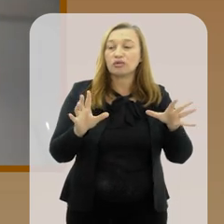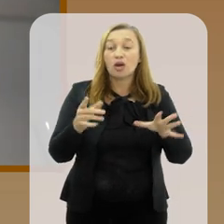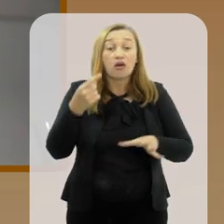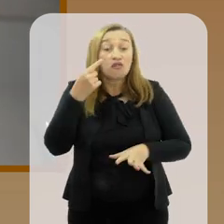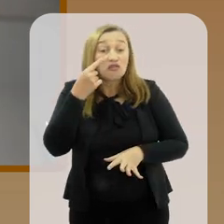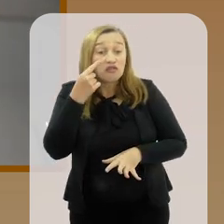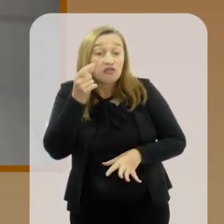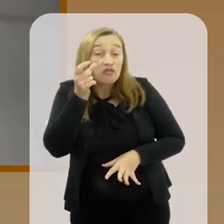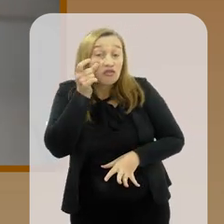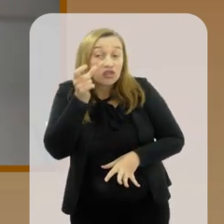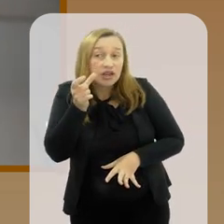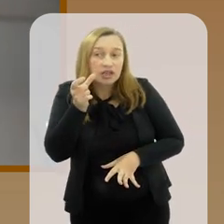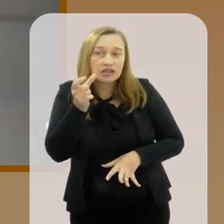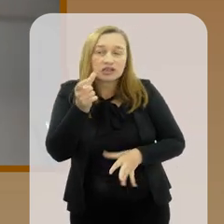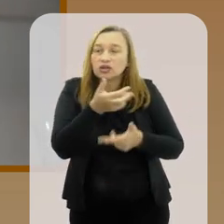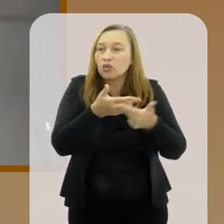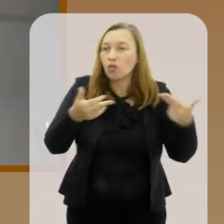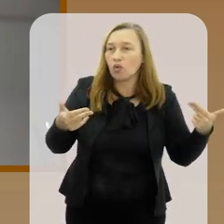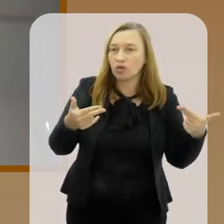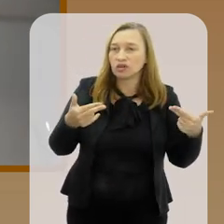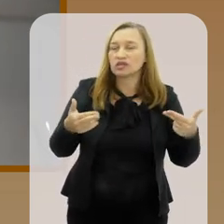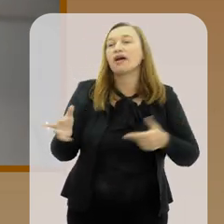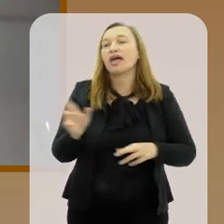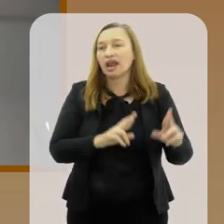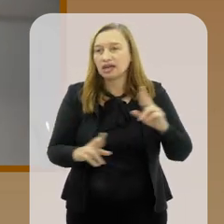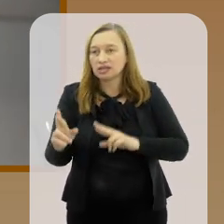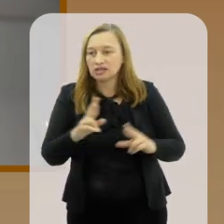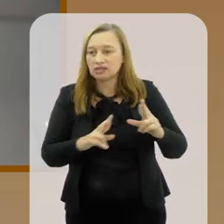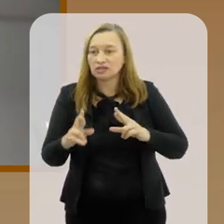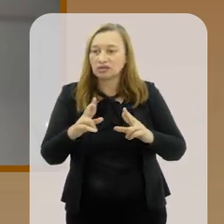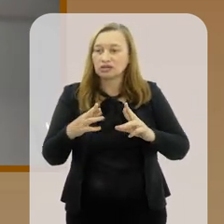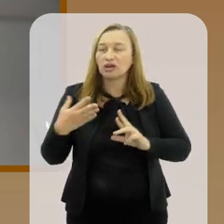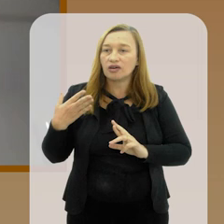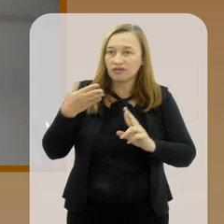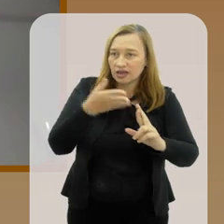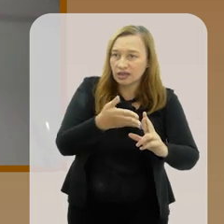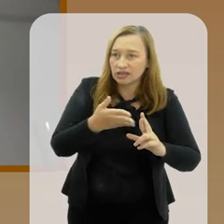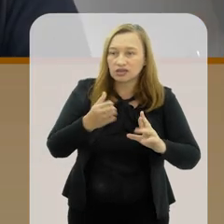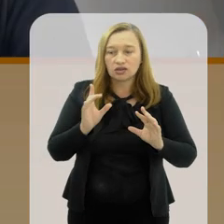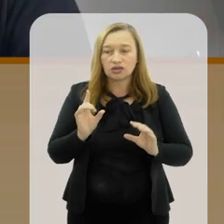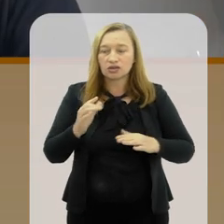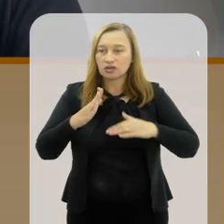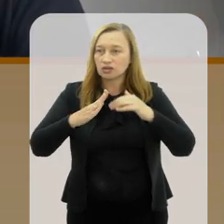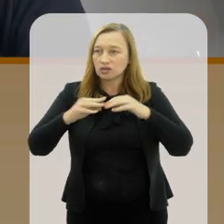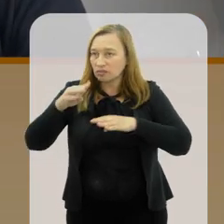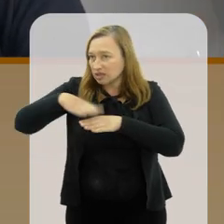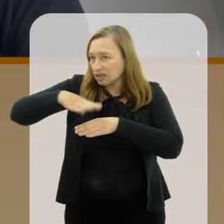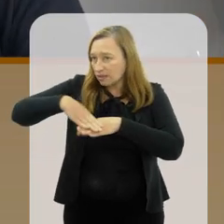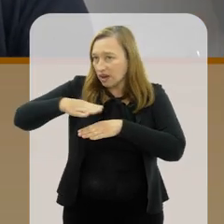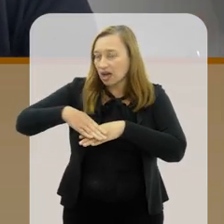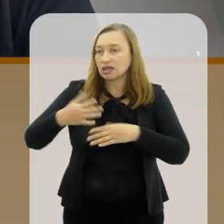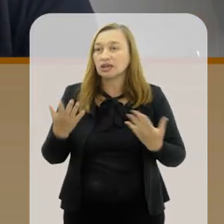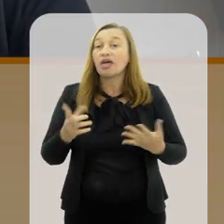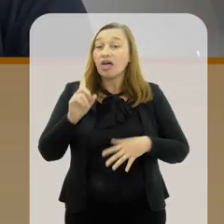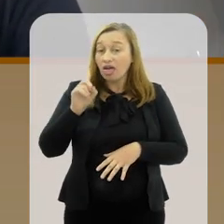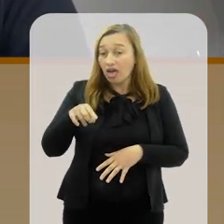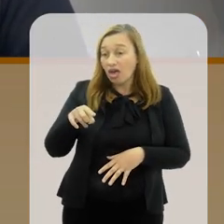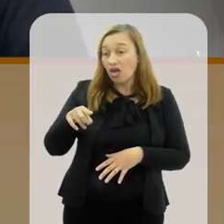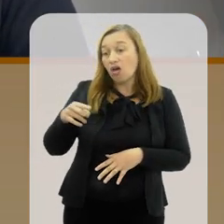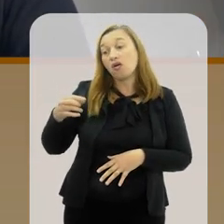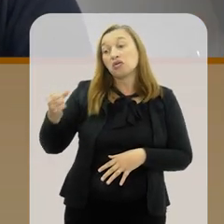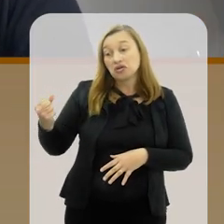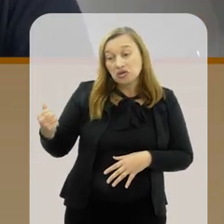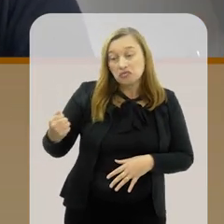coisas interessantes relacionadas a uma direção bem vaga, digamos. Então é um cargo